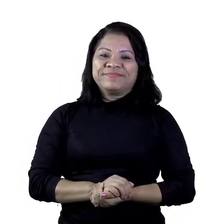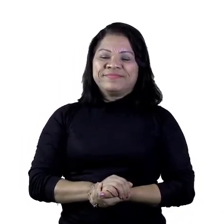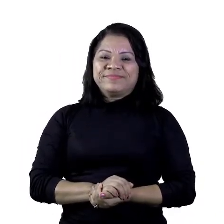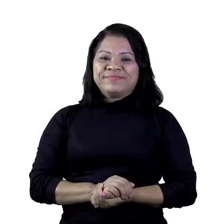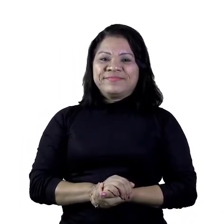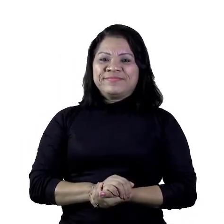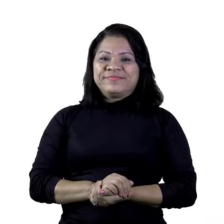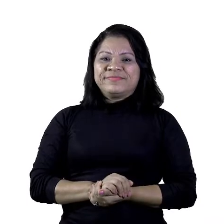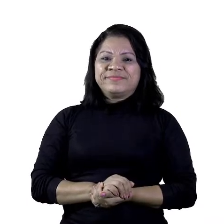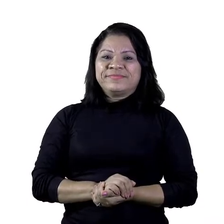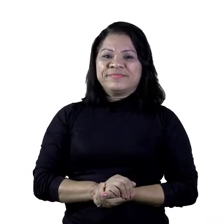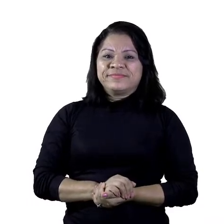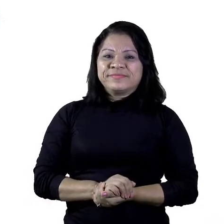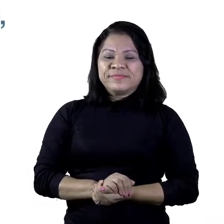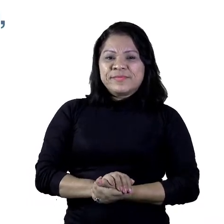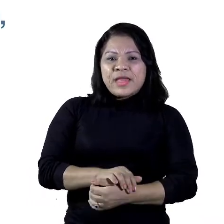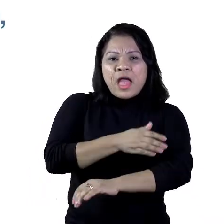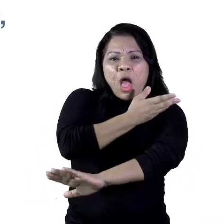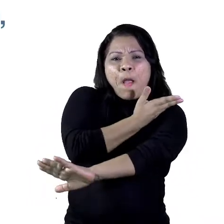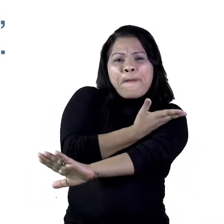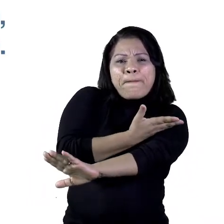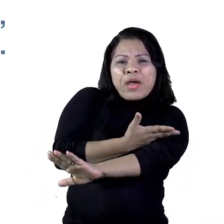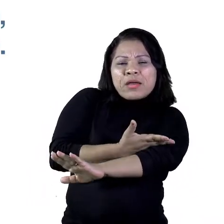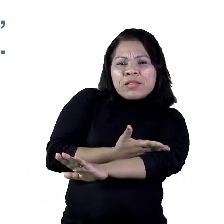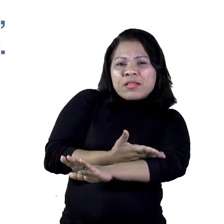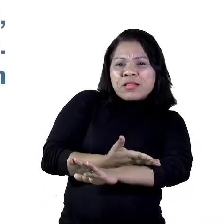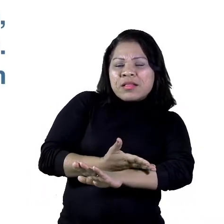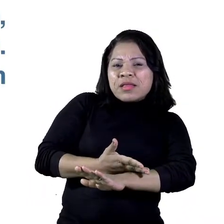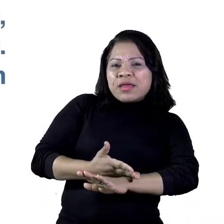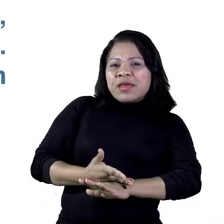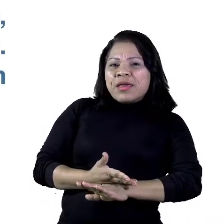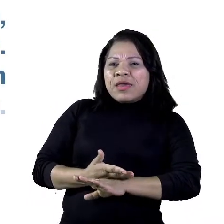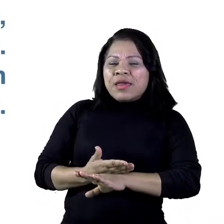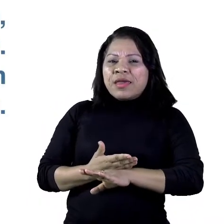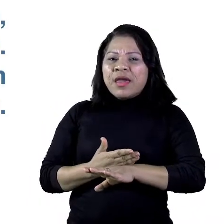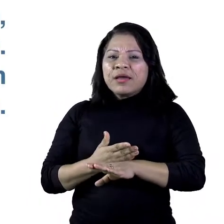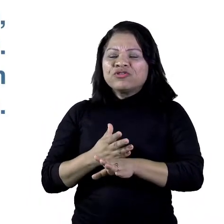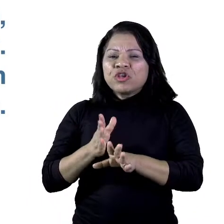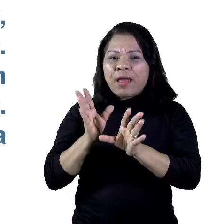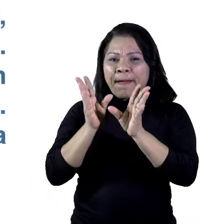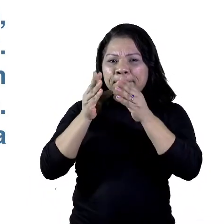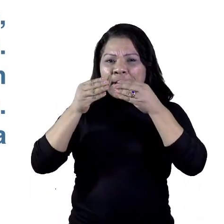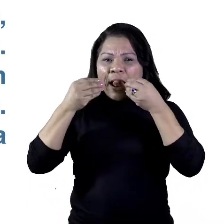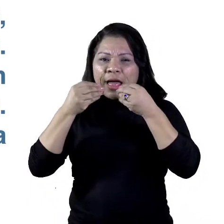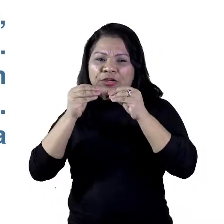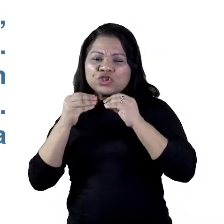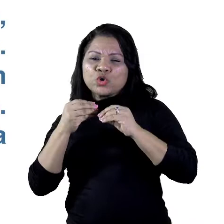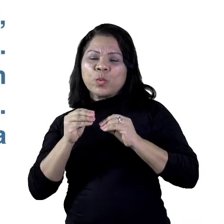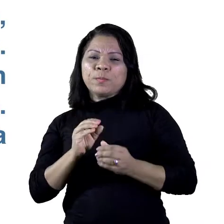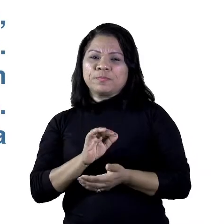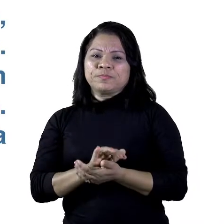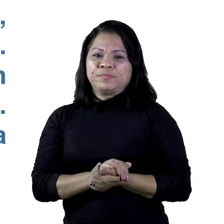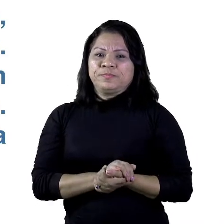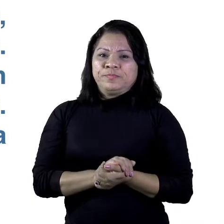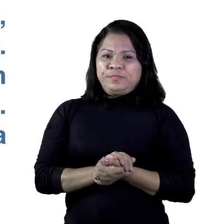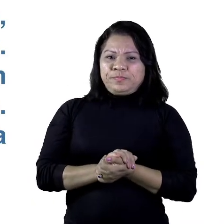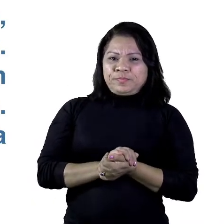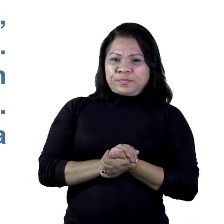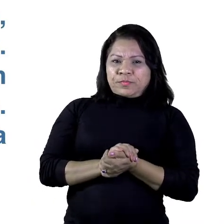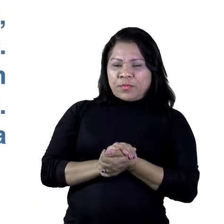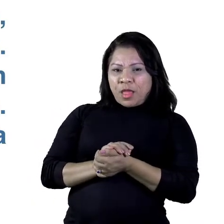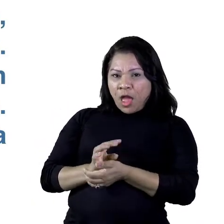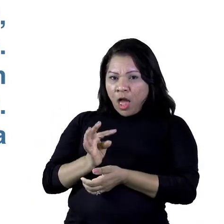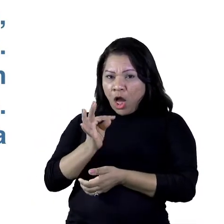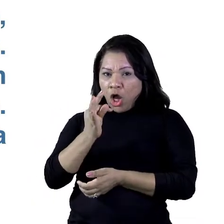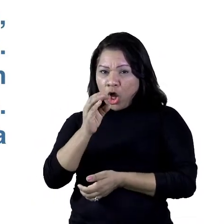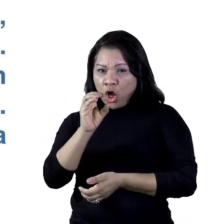Mania de plástico é o título do texto. Toneladas de sacos, garrafas,